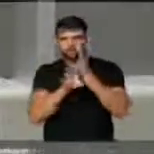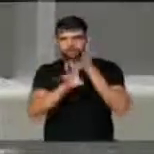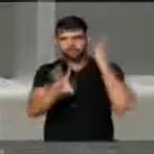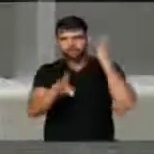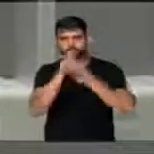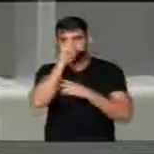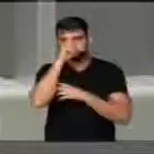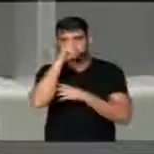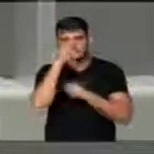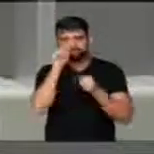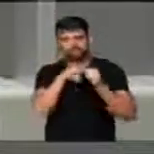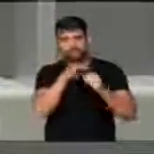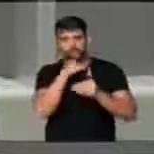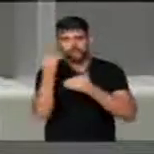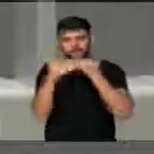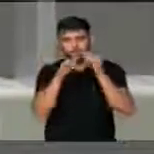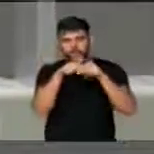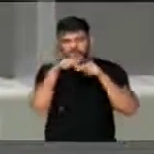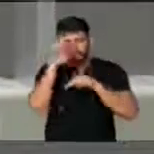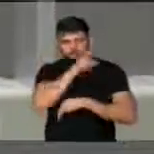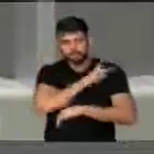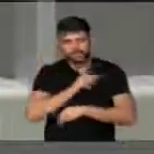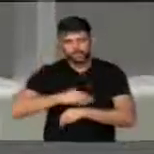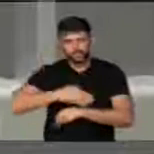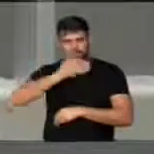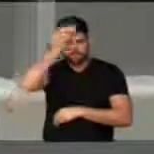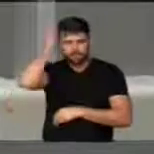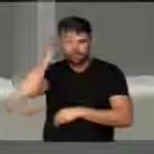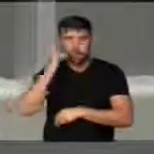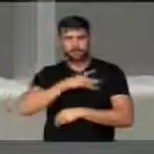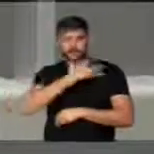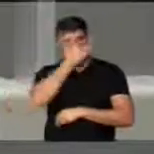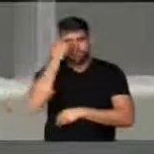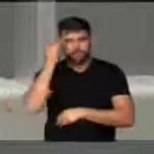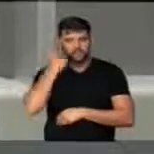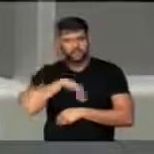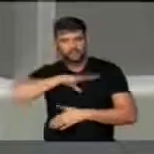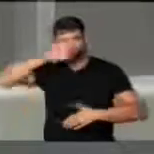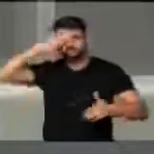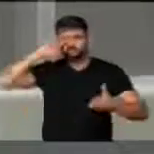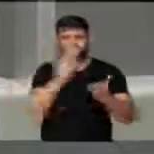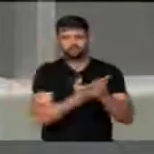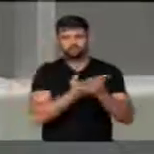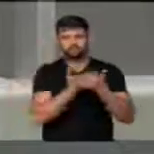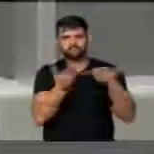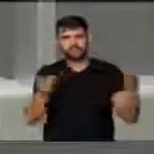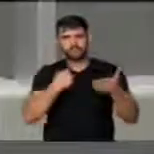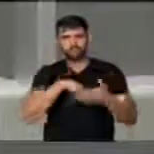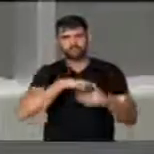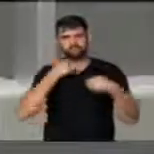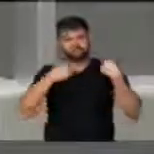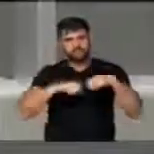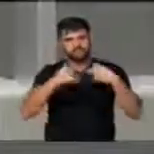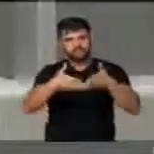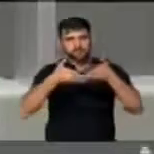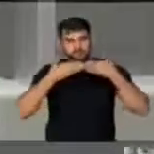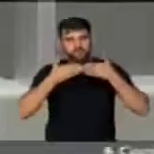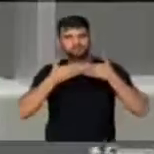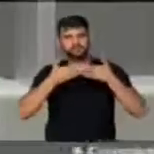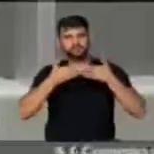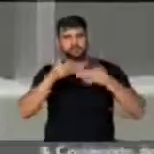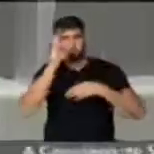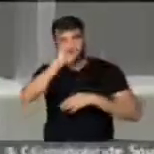hospitais. Portanto, o senhor presidente Michel Temer, pessoa que nós confiamos. Estamos fazendo esse apelo,